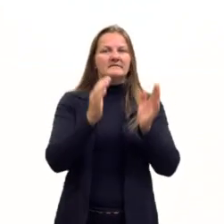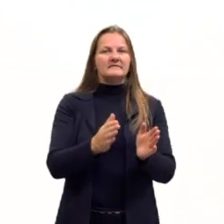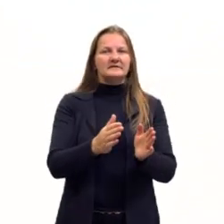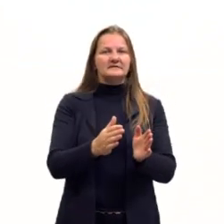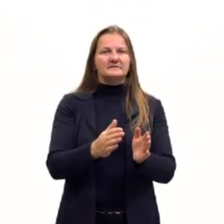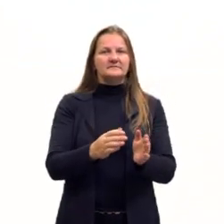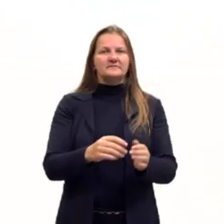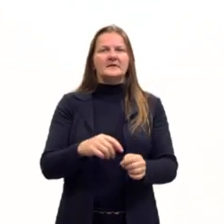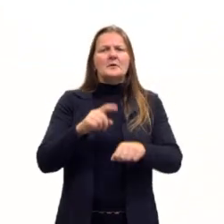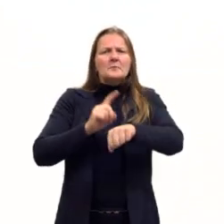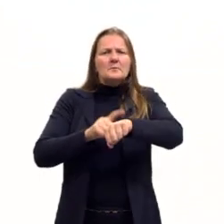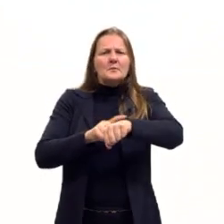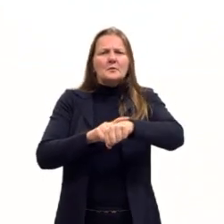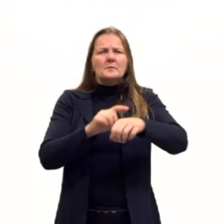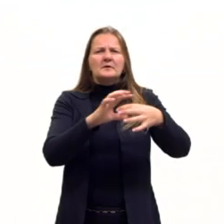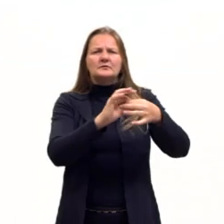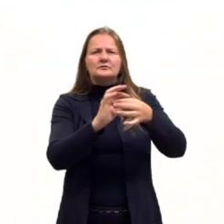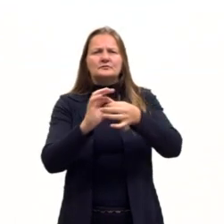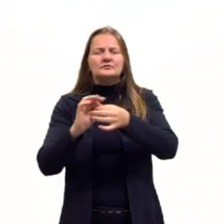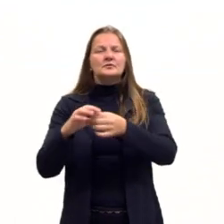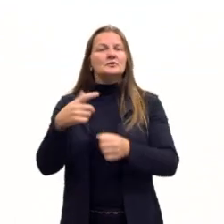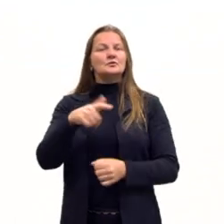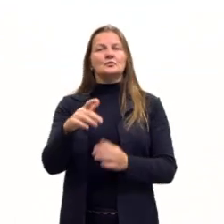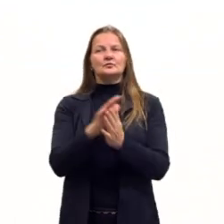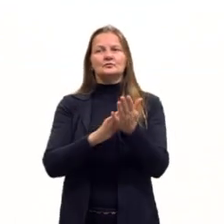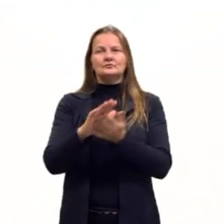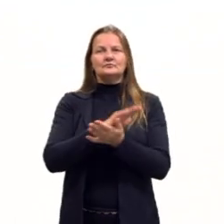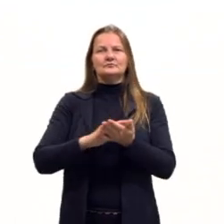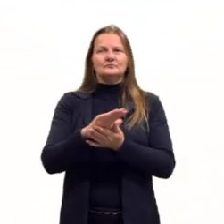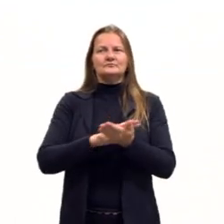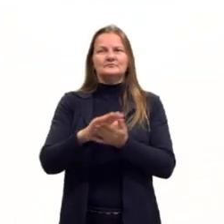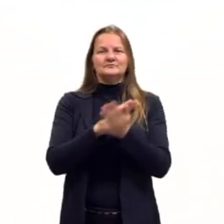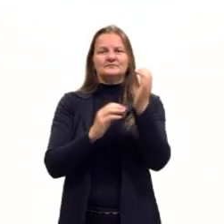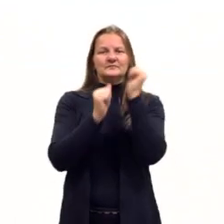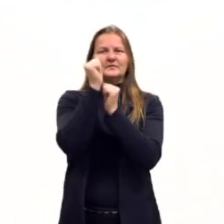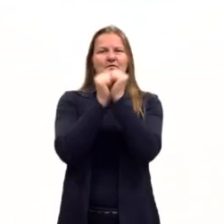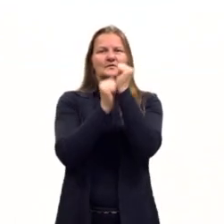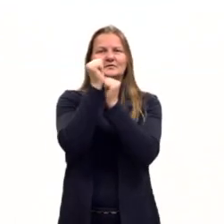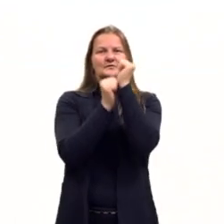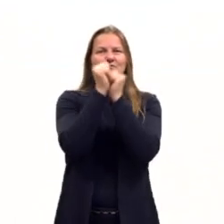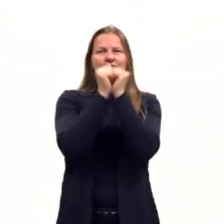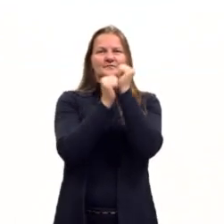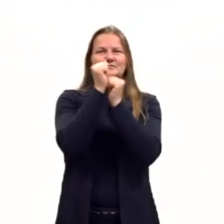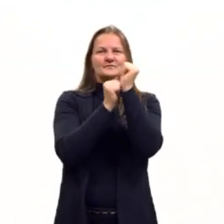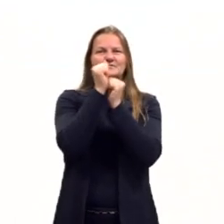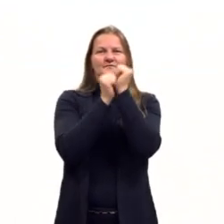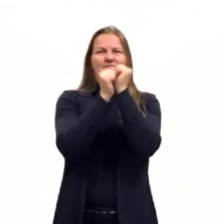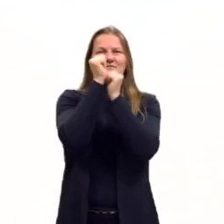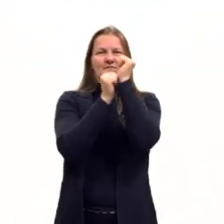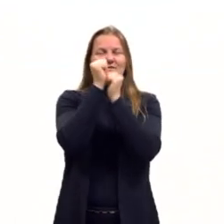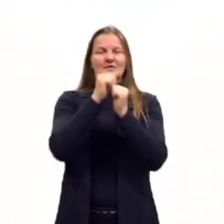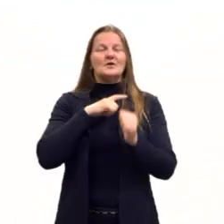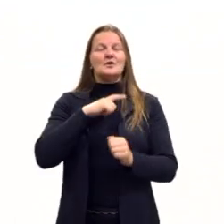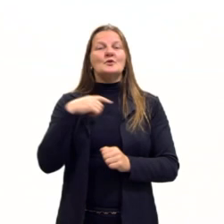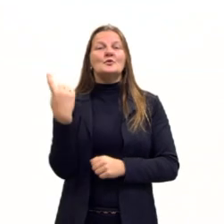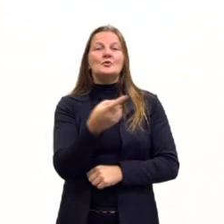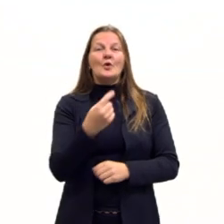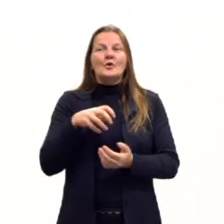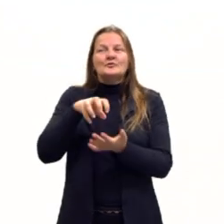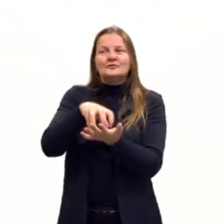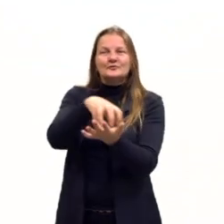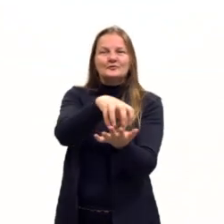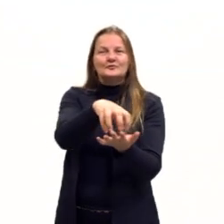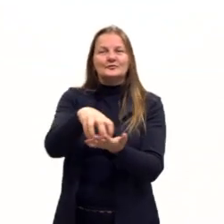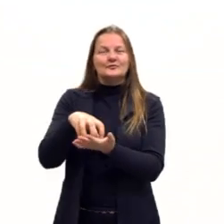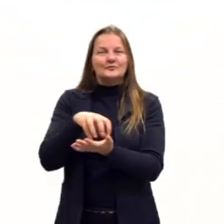nesse momento, então, não tinha industrialização, né, de 1500 a 1808, é quando nós éramos colônia e,